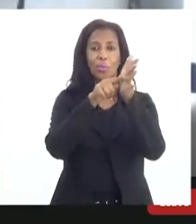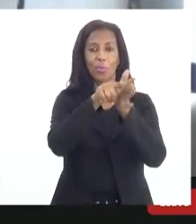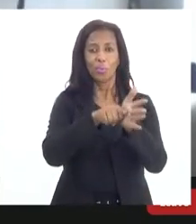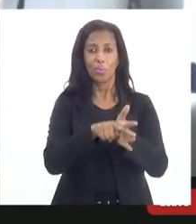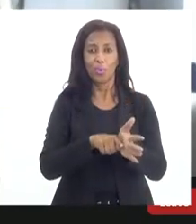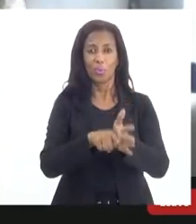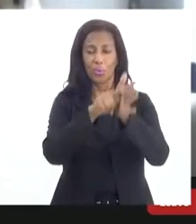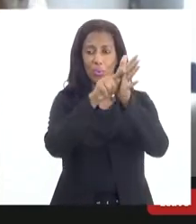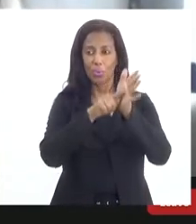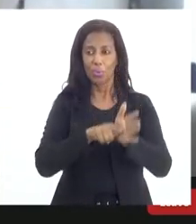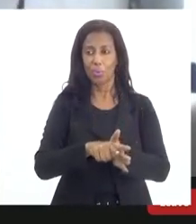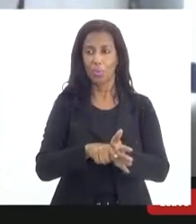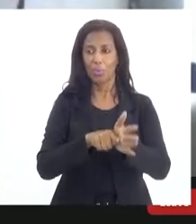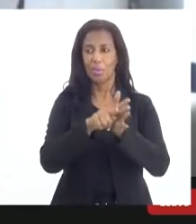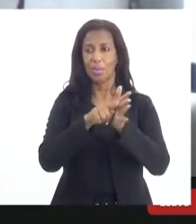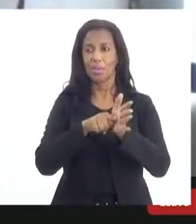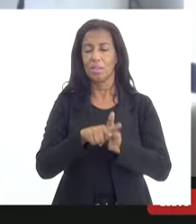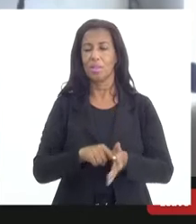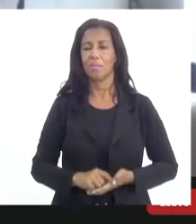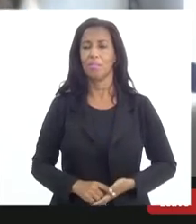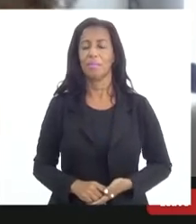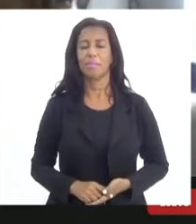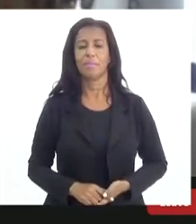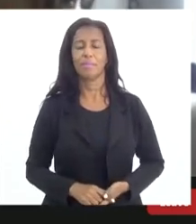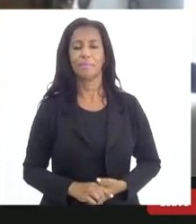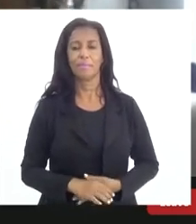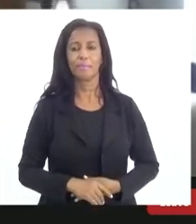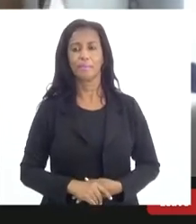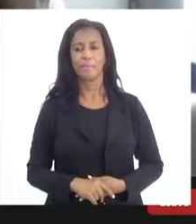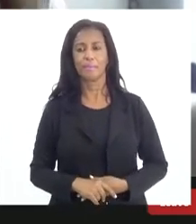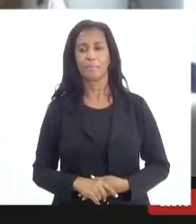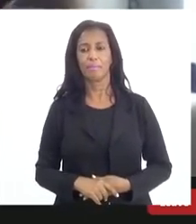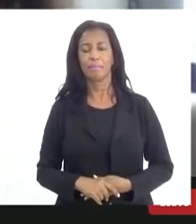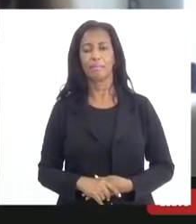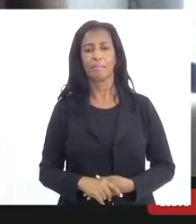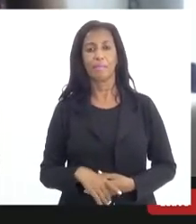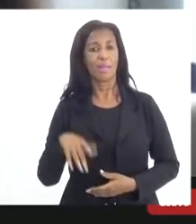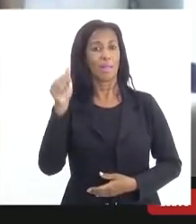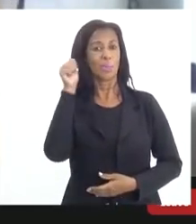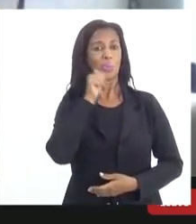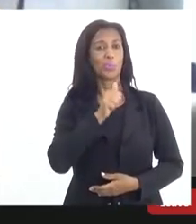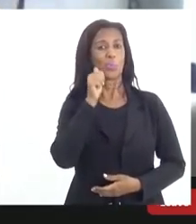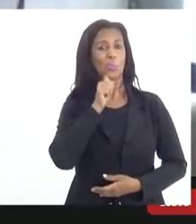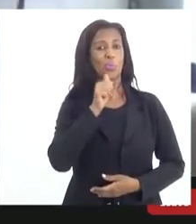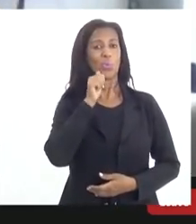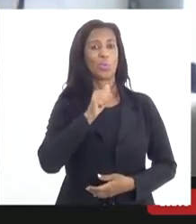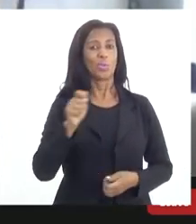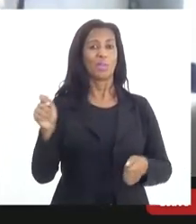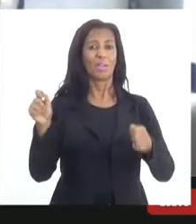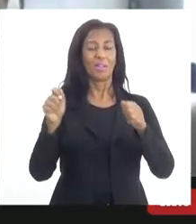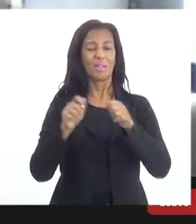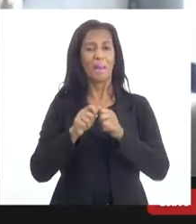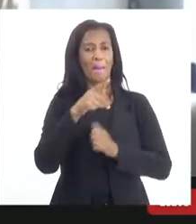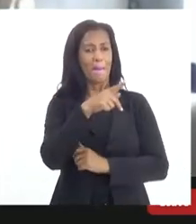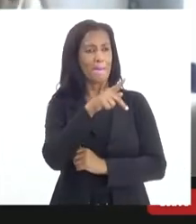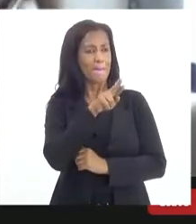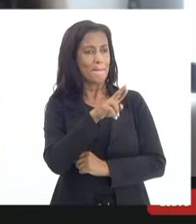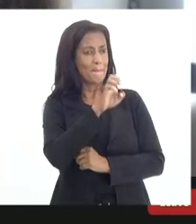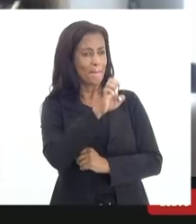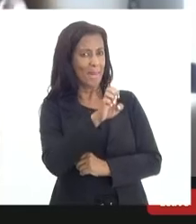eletrofloresta da hemoglobina para as mulheres que fazem o pré-natal. É